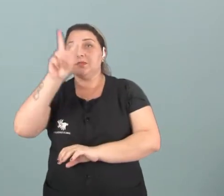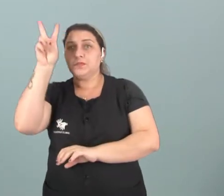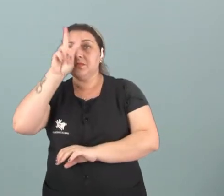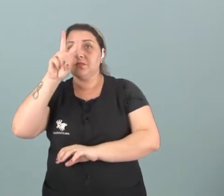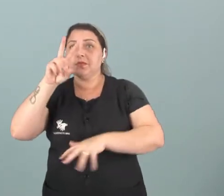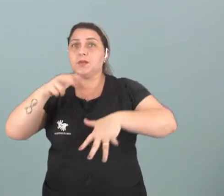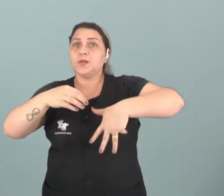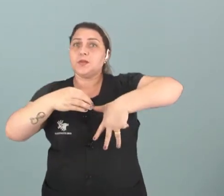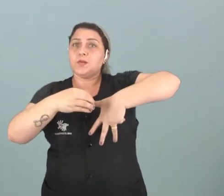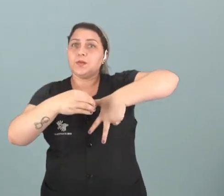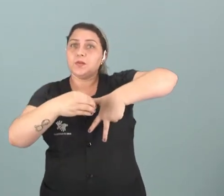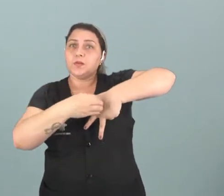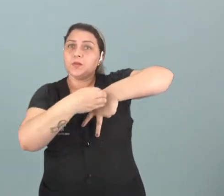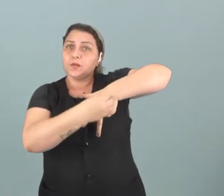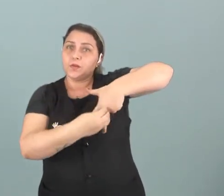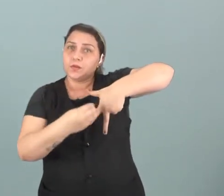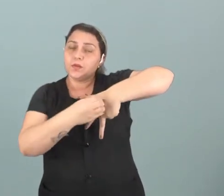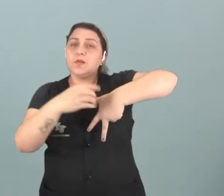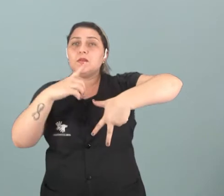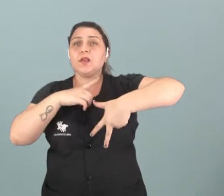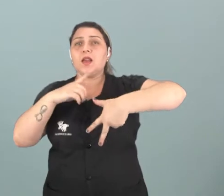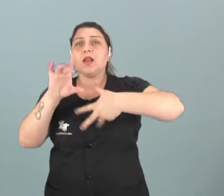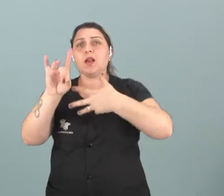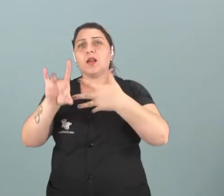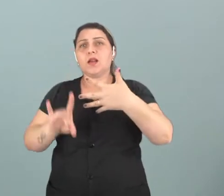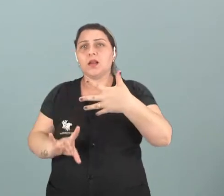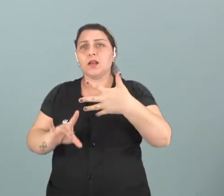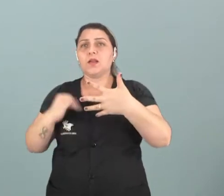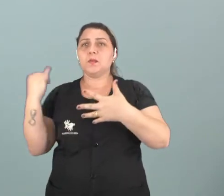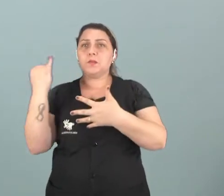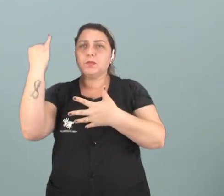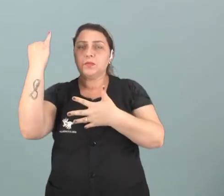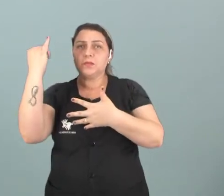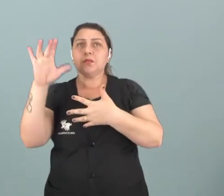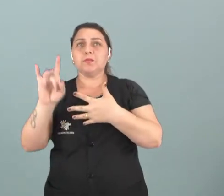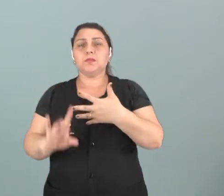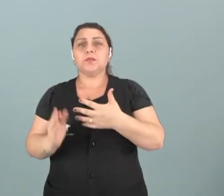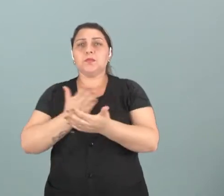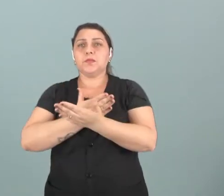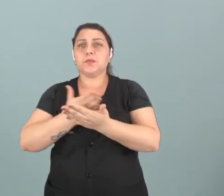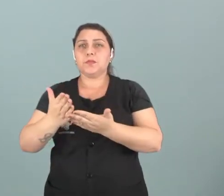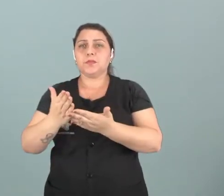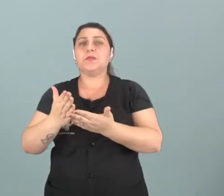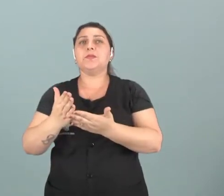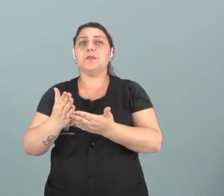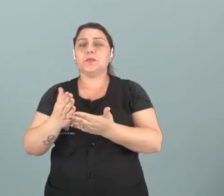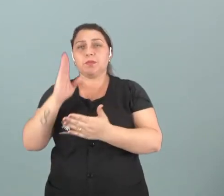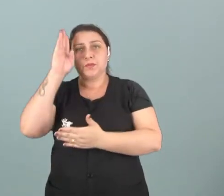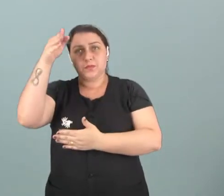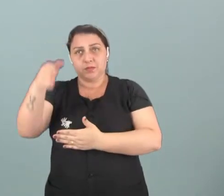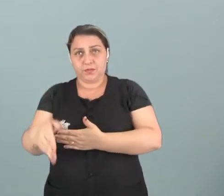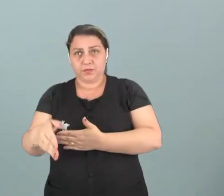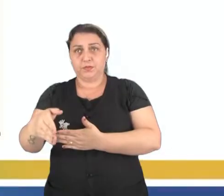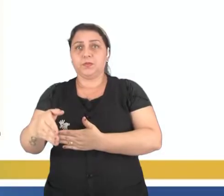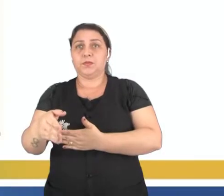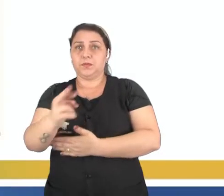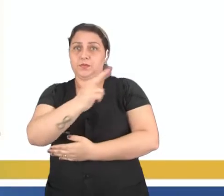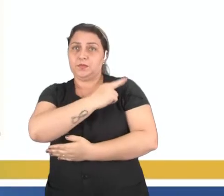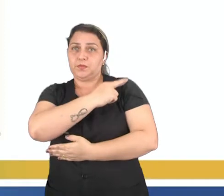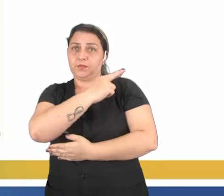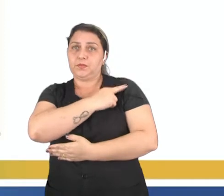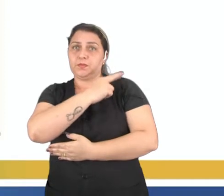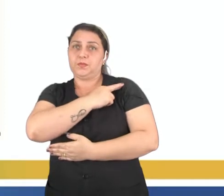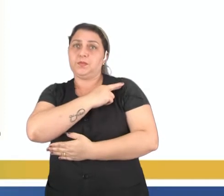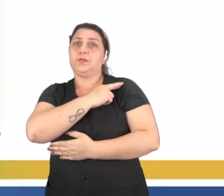órgãos que compõem e qual a função de cada um, tá? Então vamos lá, começando pelas principais funções do sistema